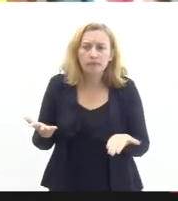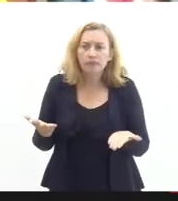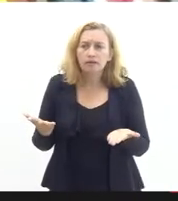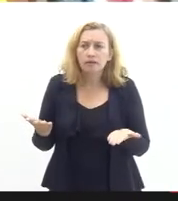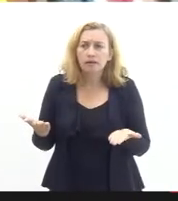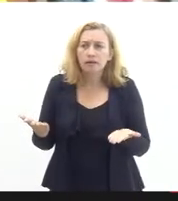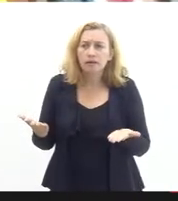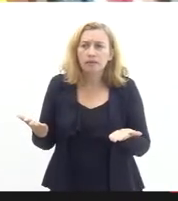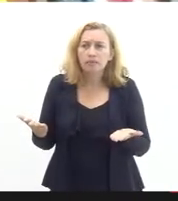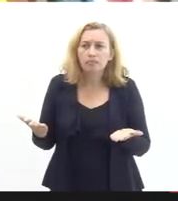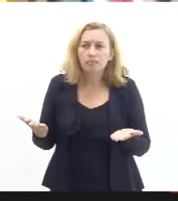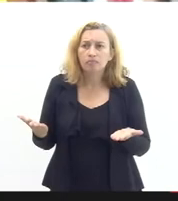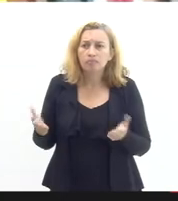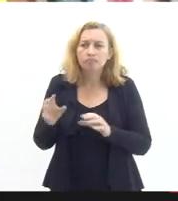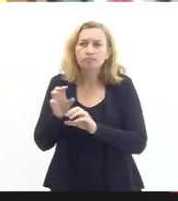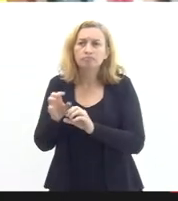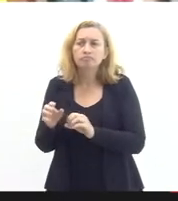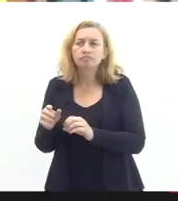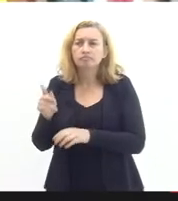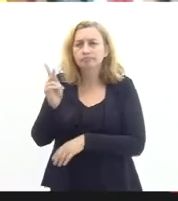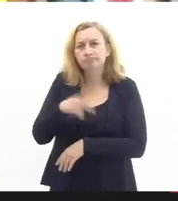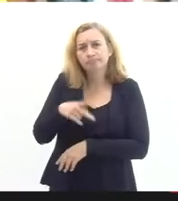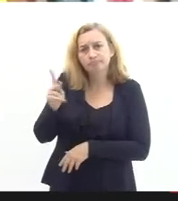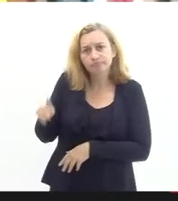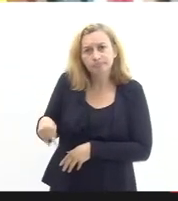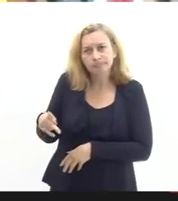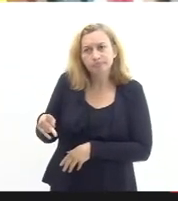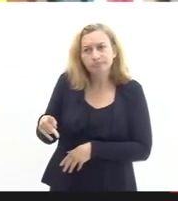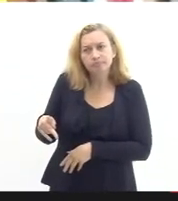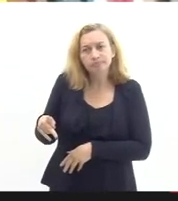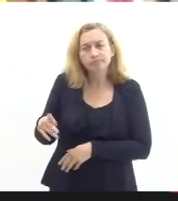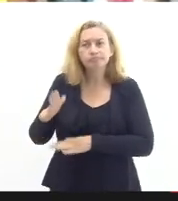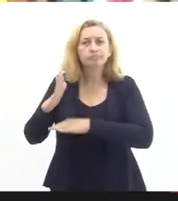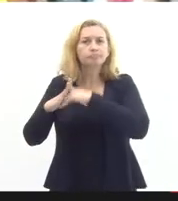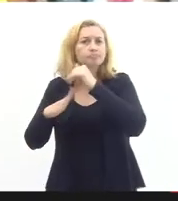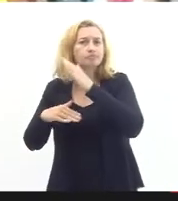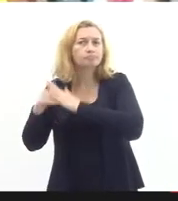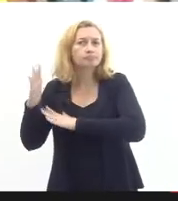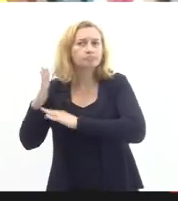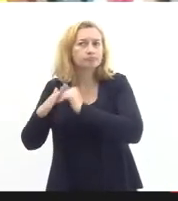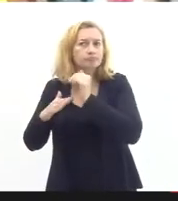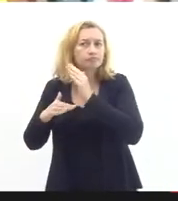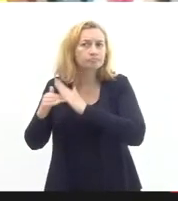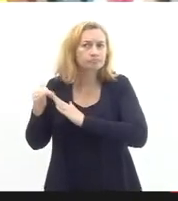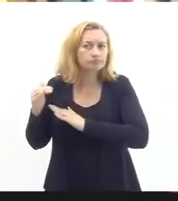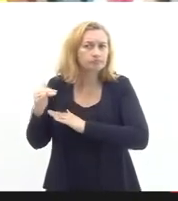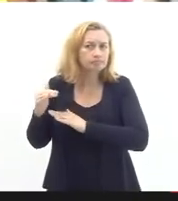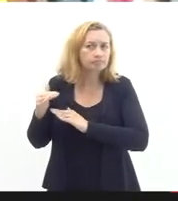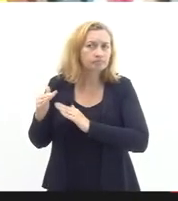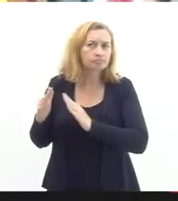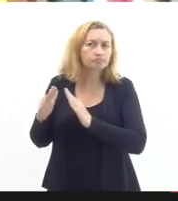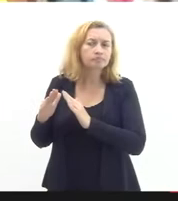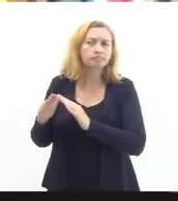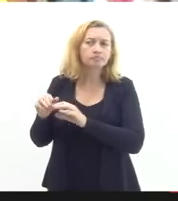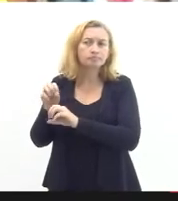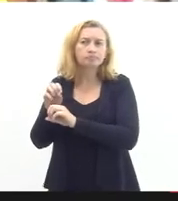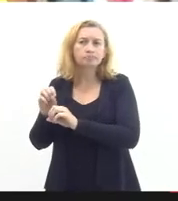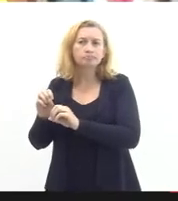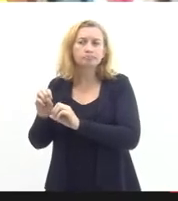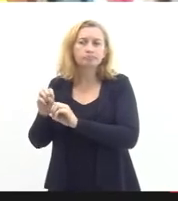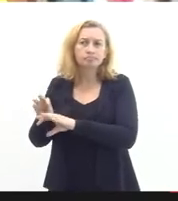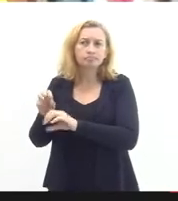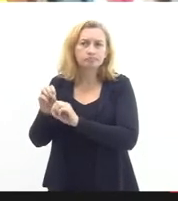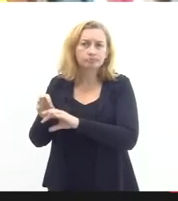dos educadores dos profissionais que atuam na educação da